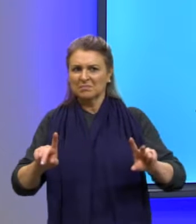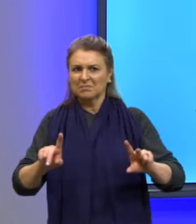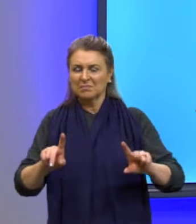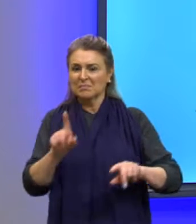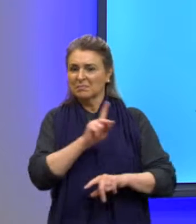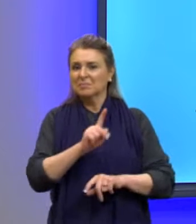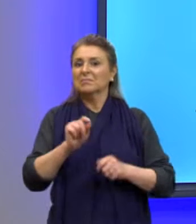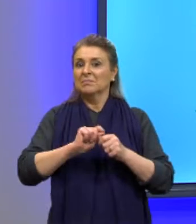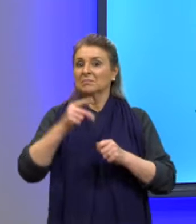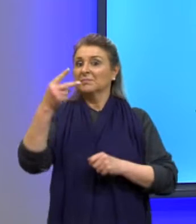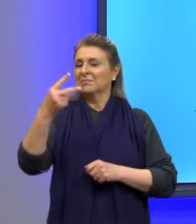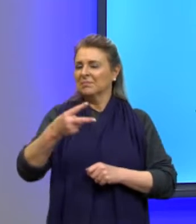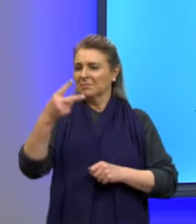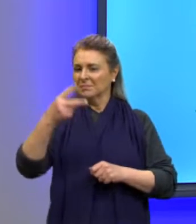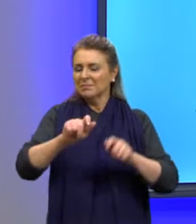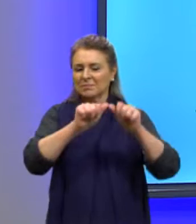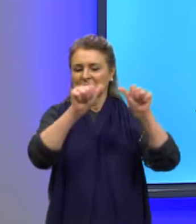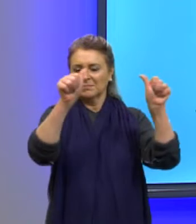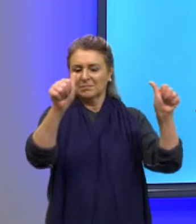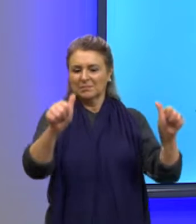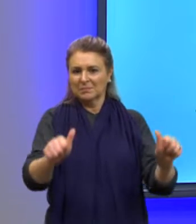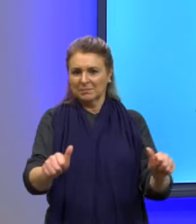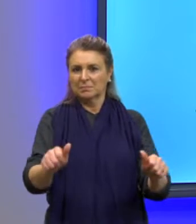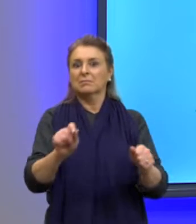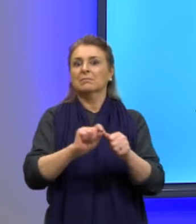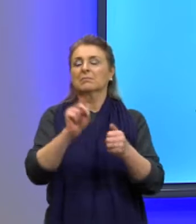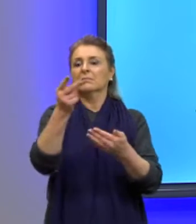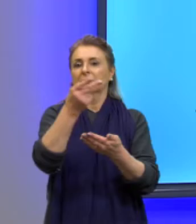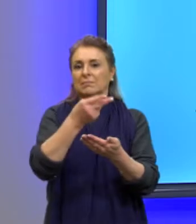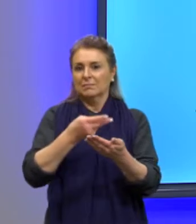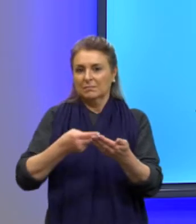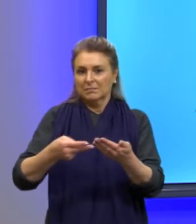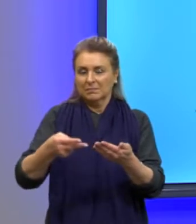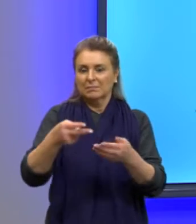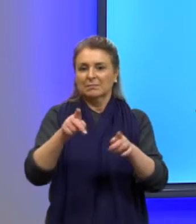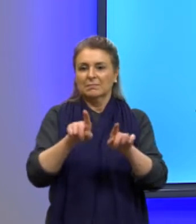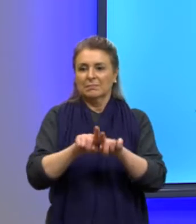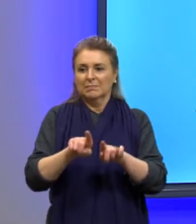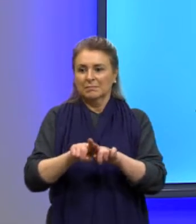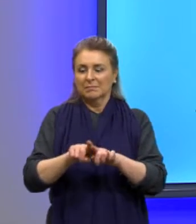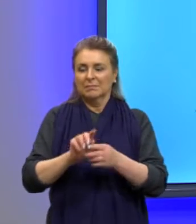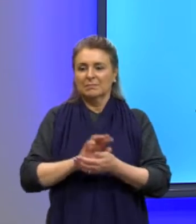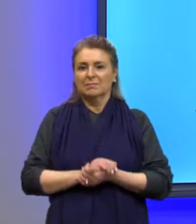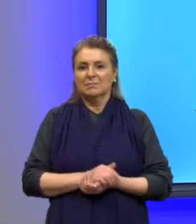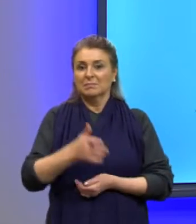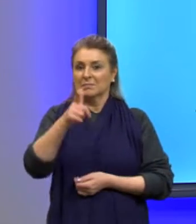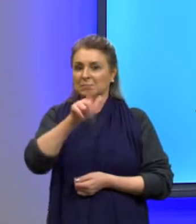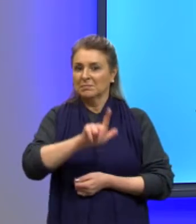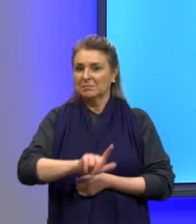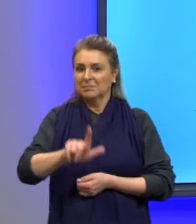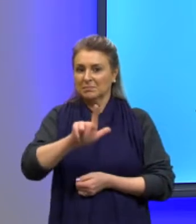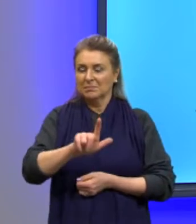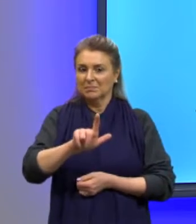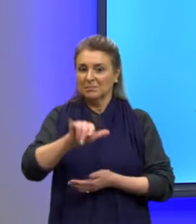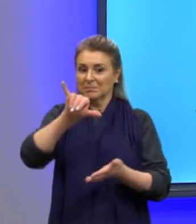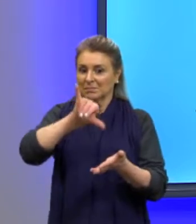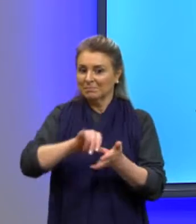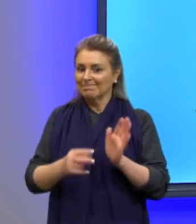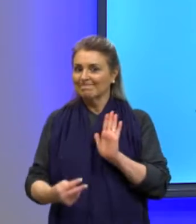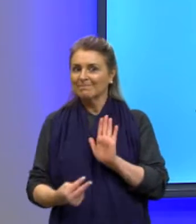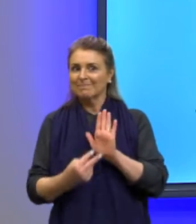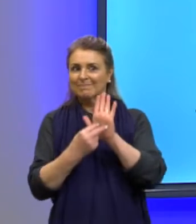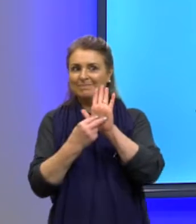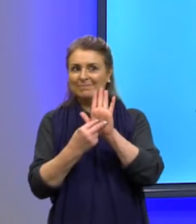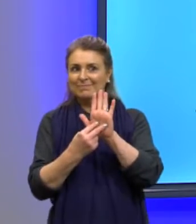eu fiz esse segundo colocando alguns desenhos aqui. Então, de novo, o meu centro de atenção,